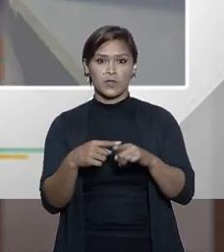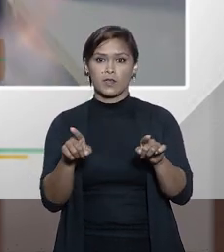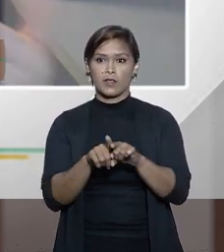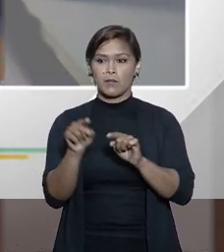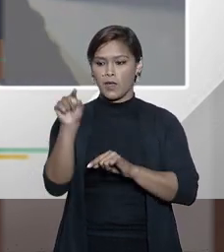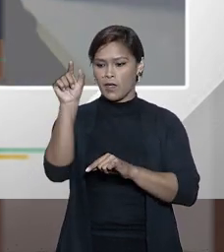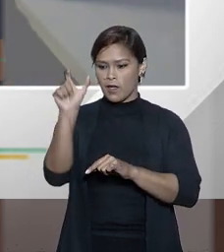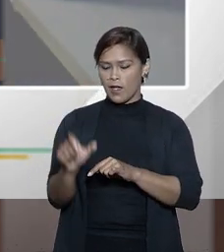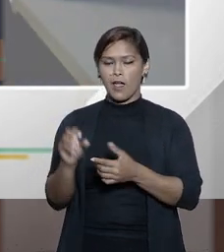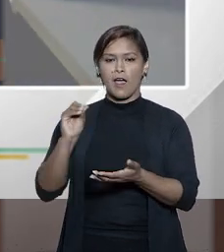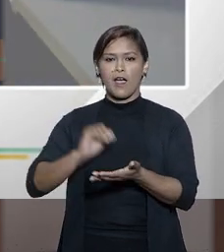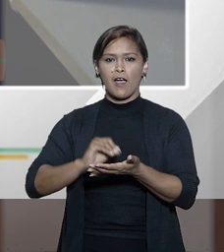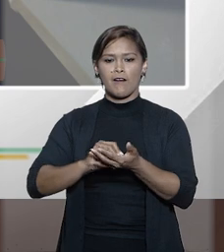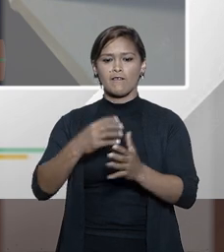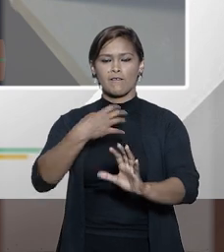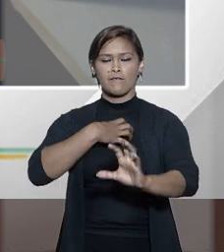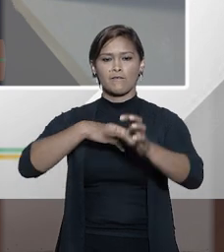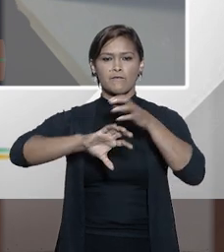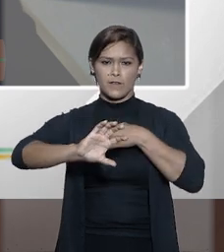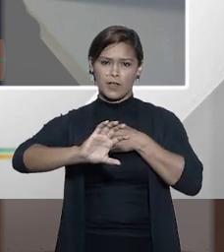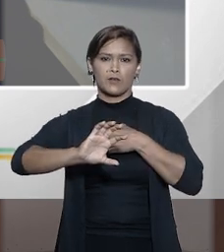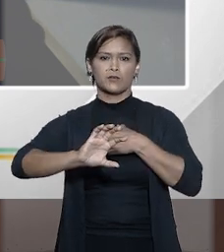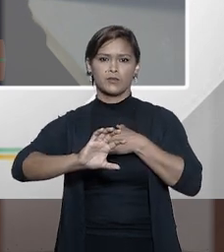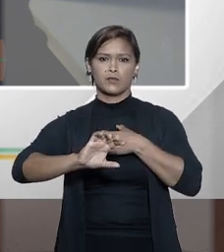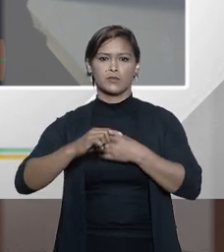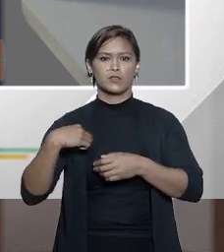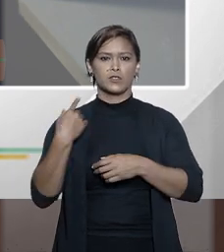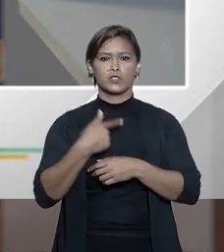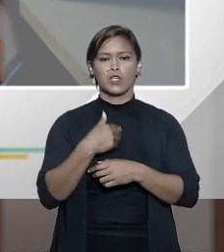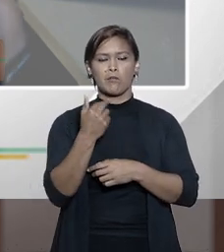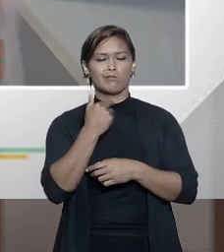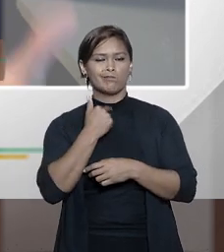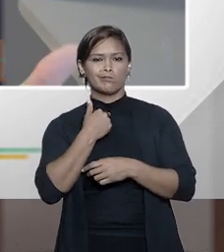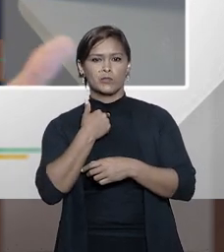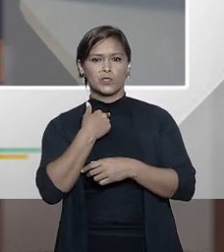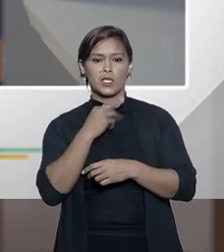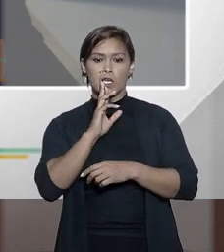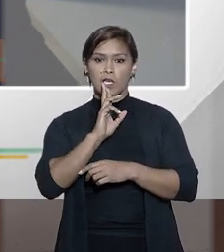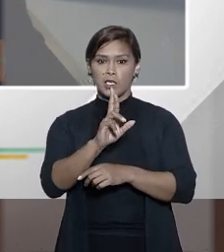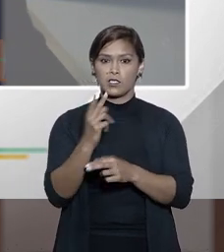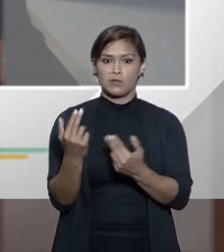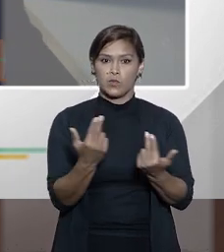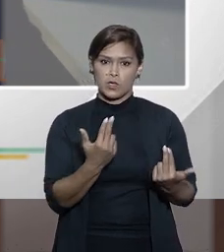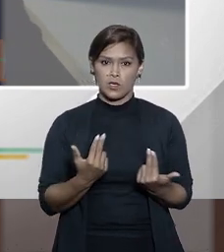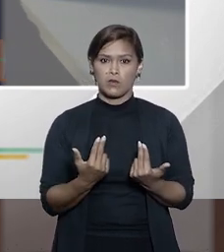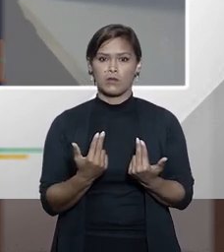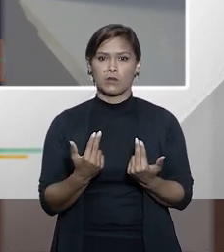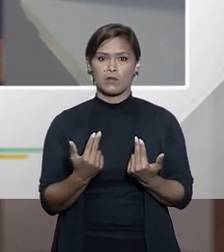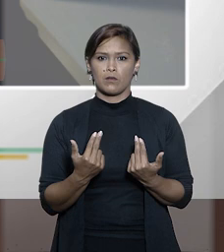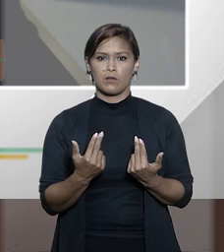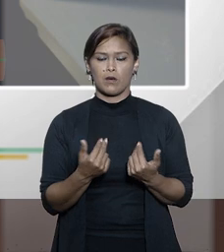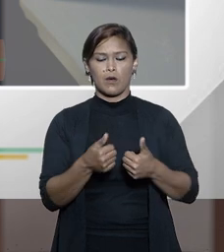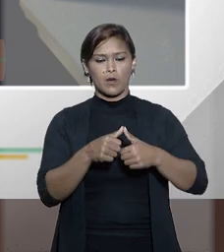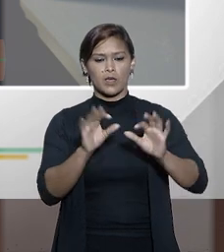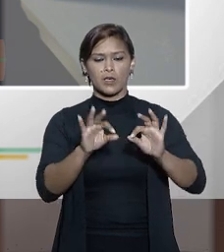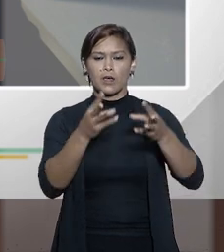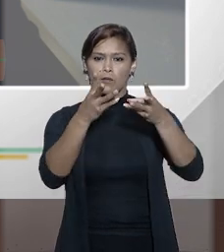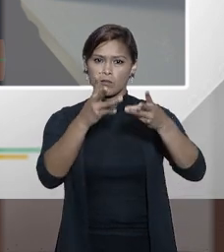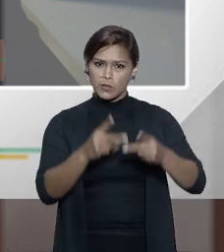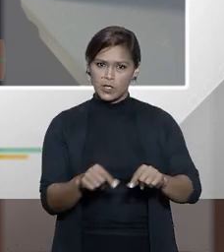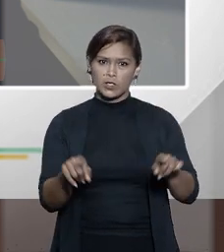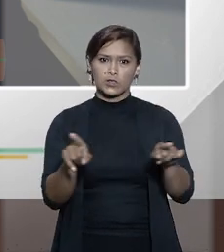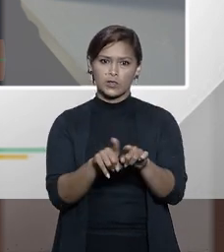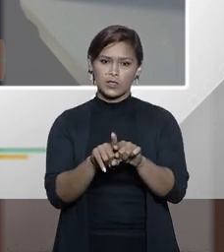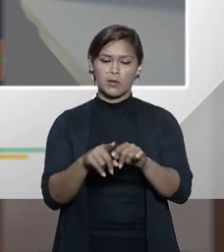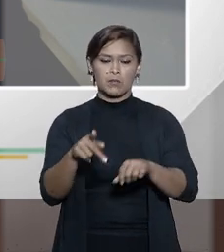também a falta da reciprocidade nós não poderemos reciprocar e aí o prejuízo